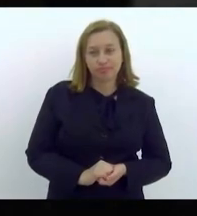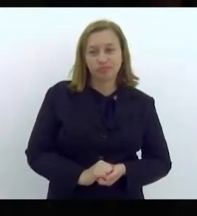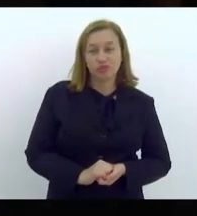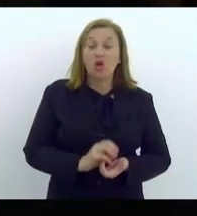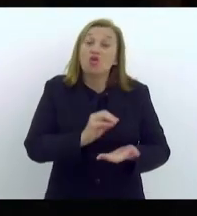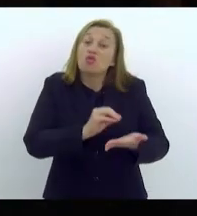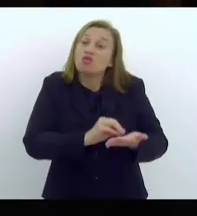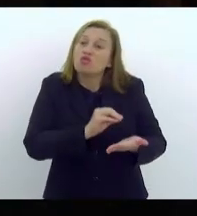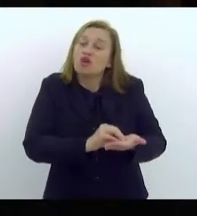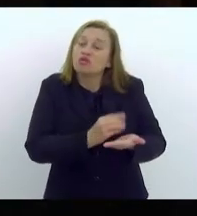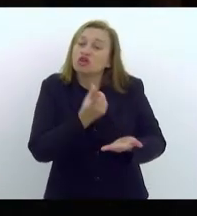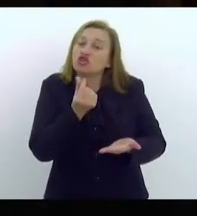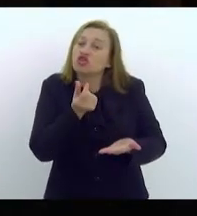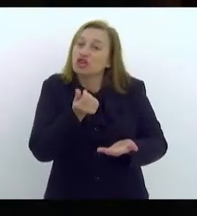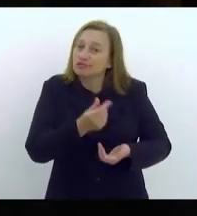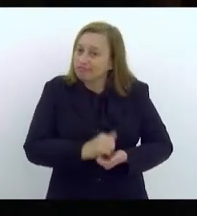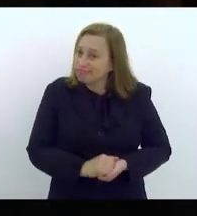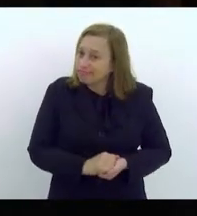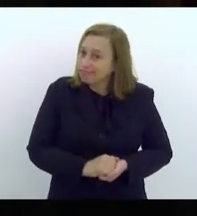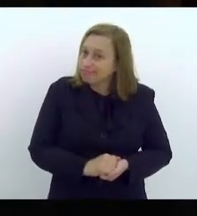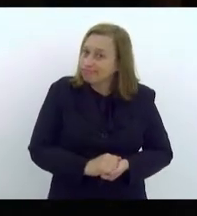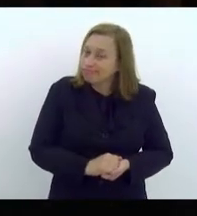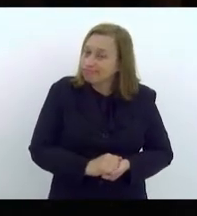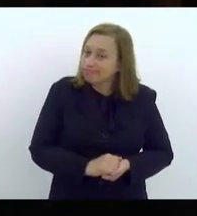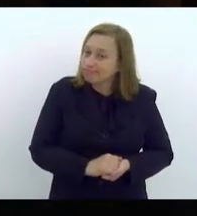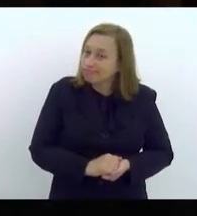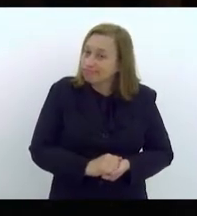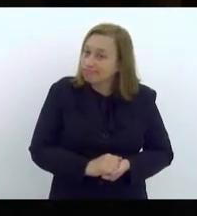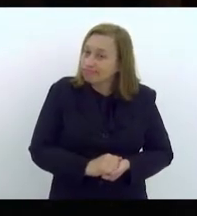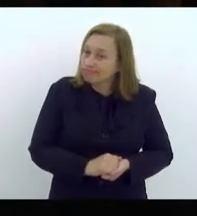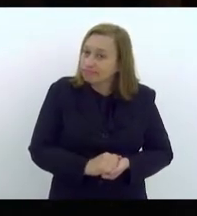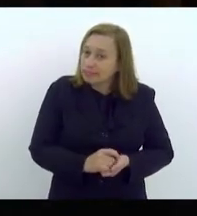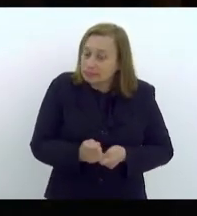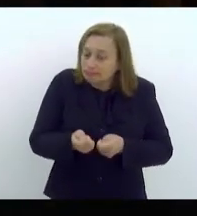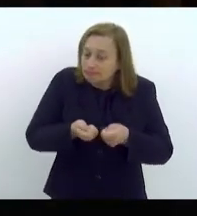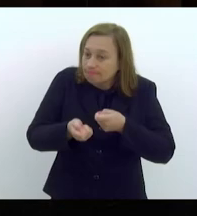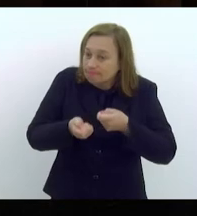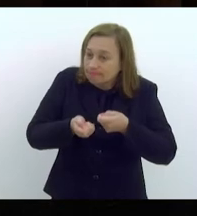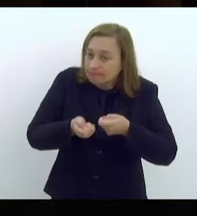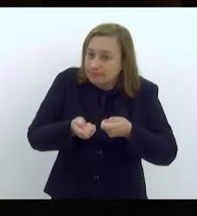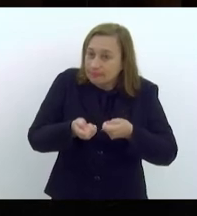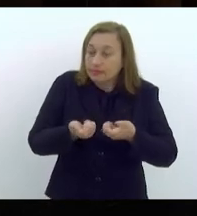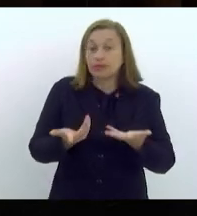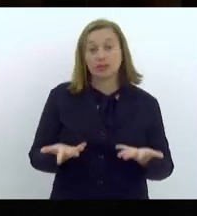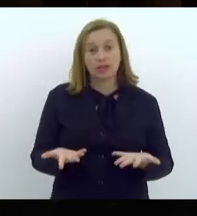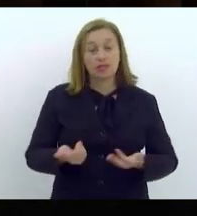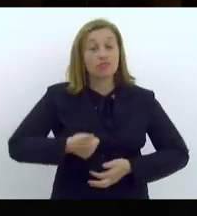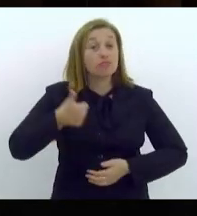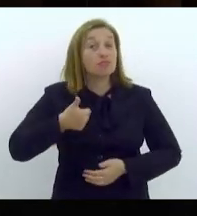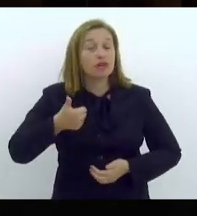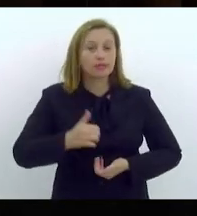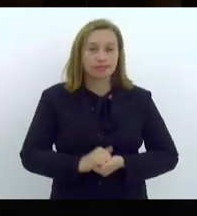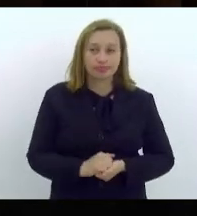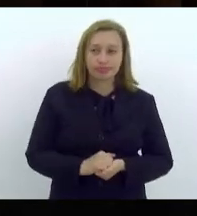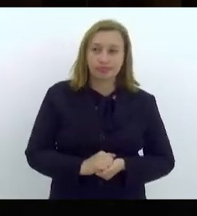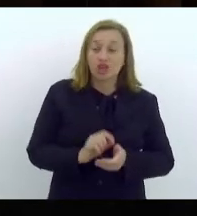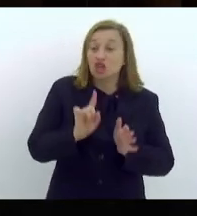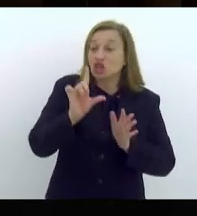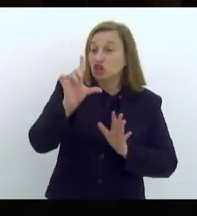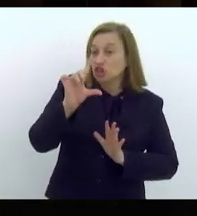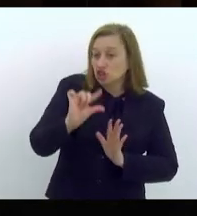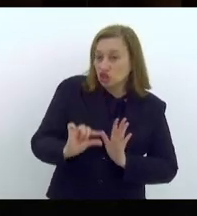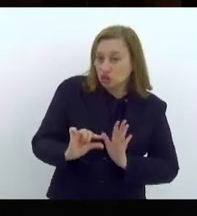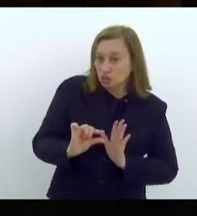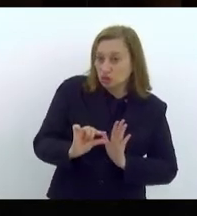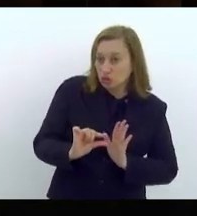falta dinheiro, se aperta o cinto. Primeiro, se diminuem as